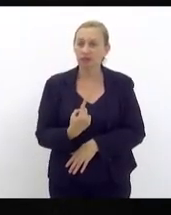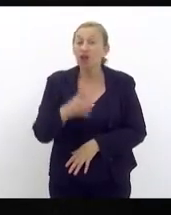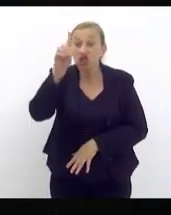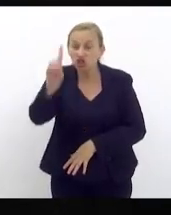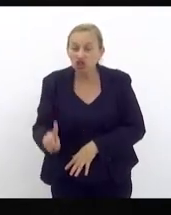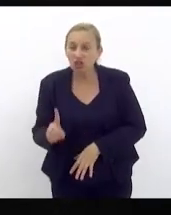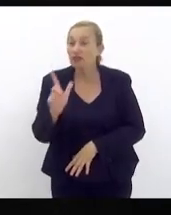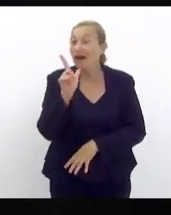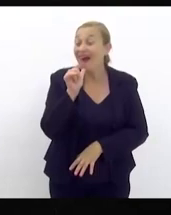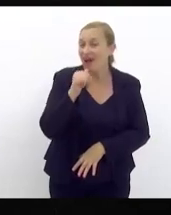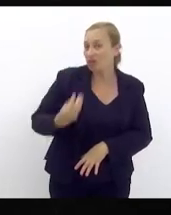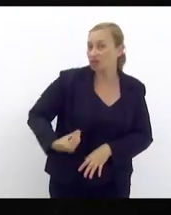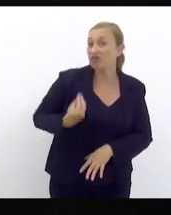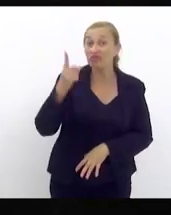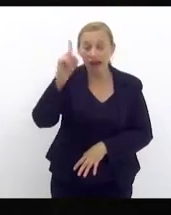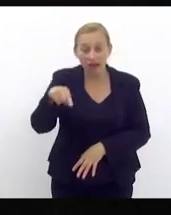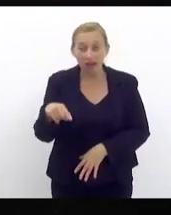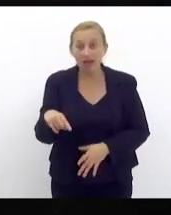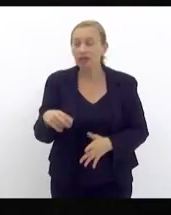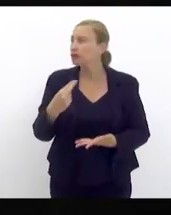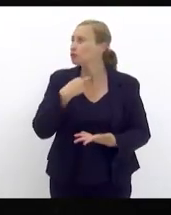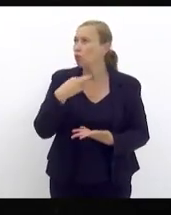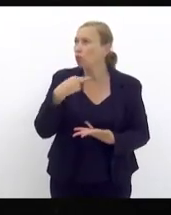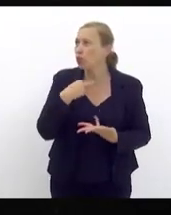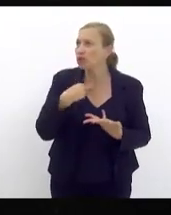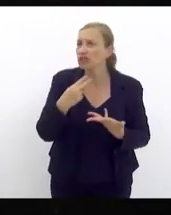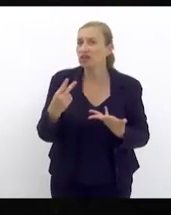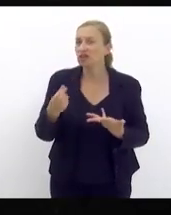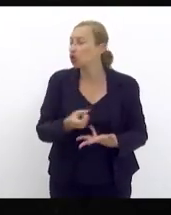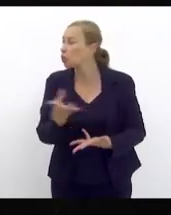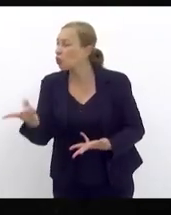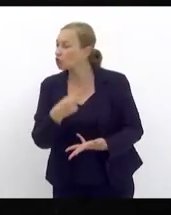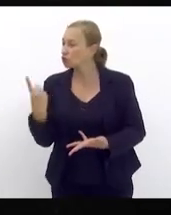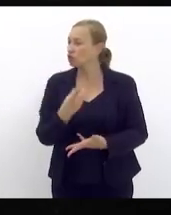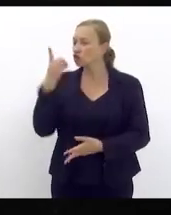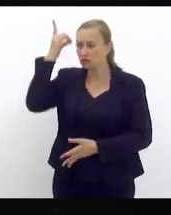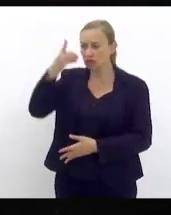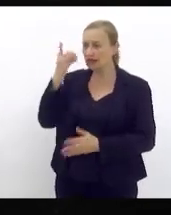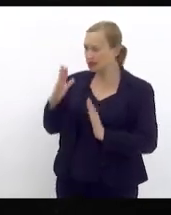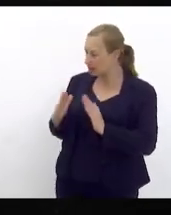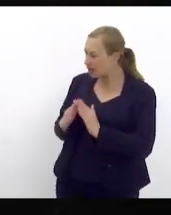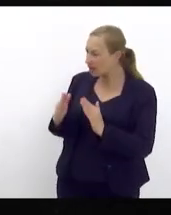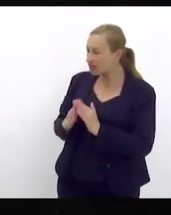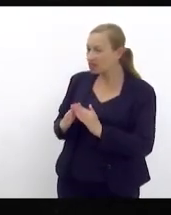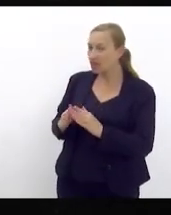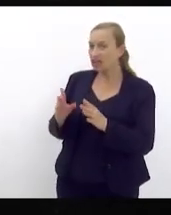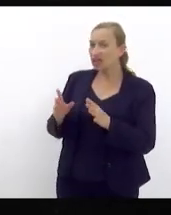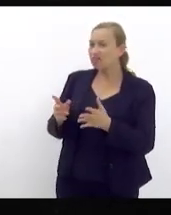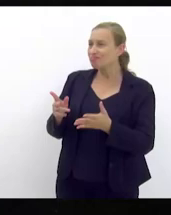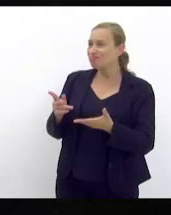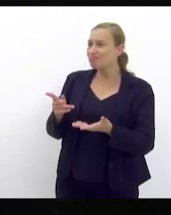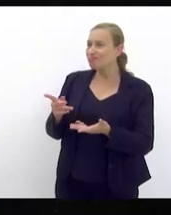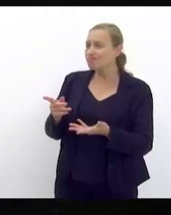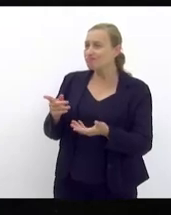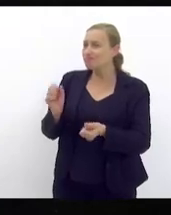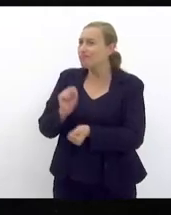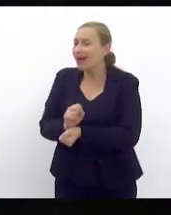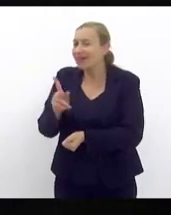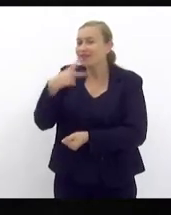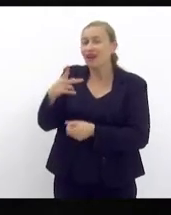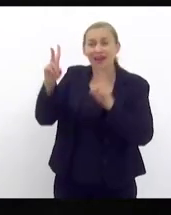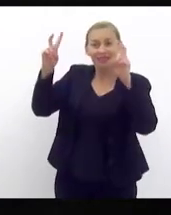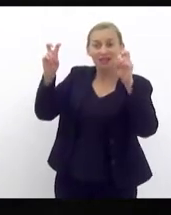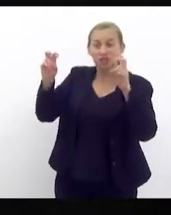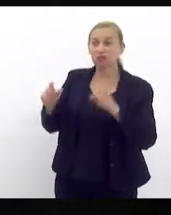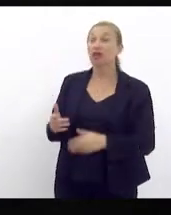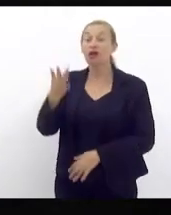direito a água é vida nós não podemos enquanto parlamentares aqui nessa casa deixar discutir essa questão então amanhã a Águas do Rio